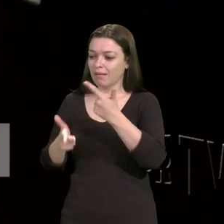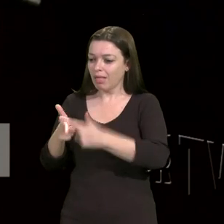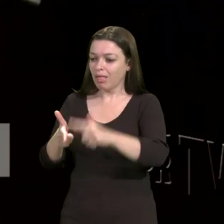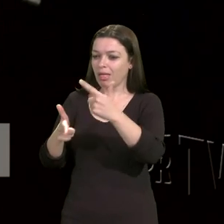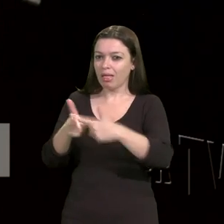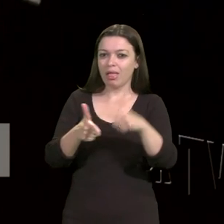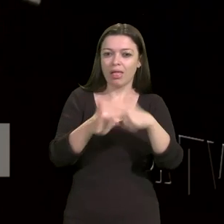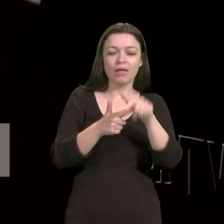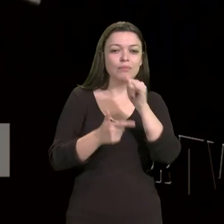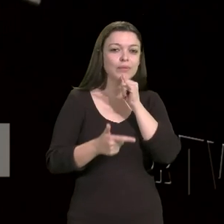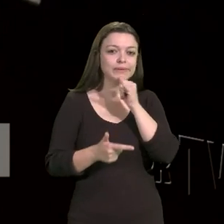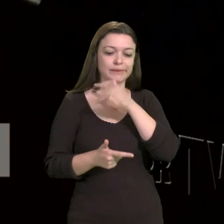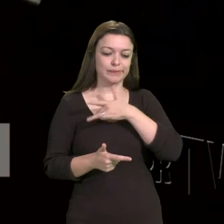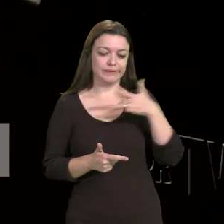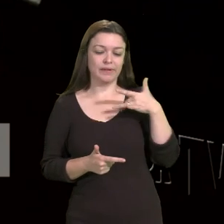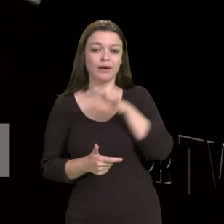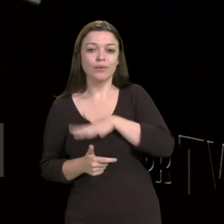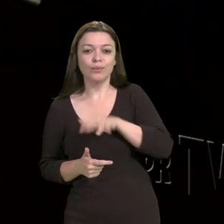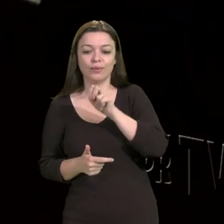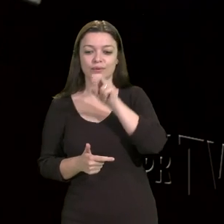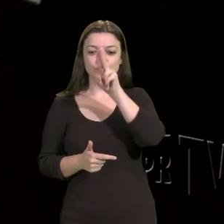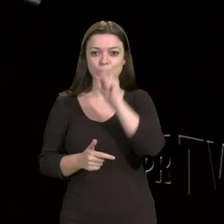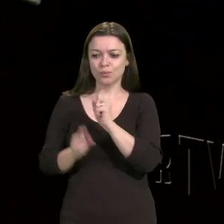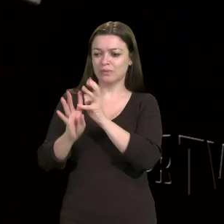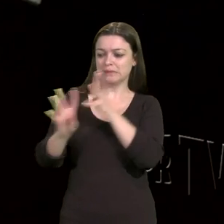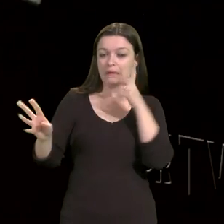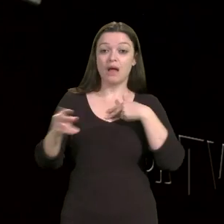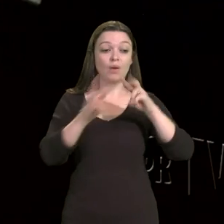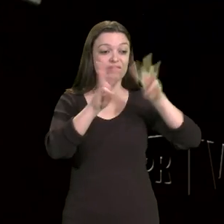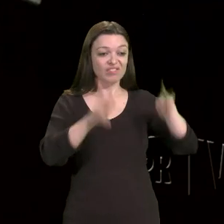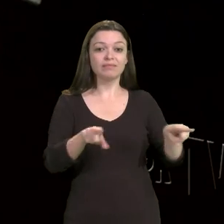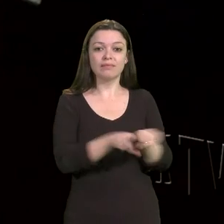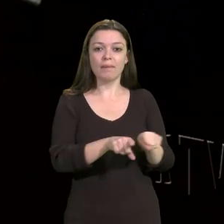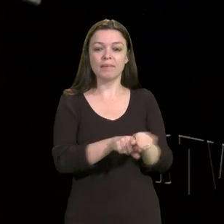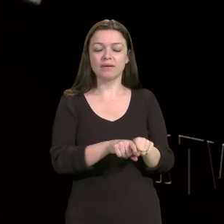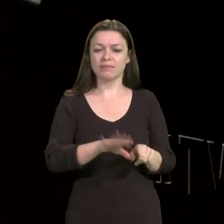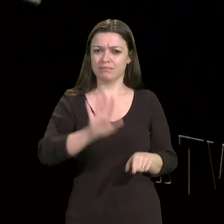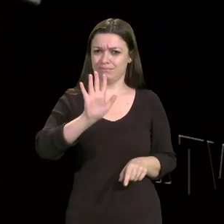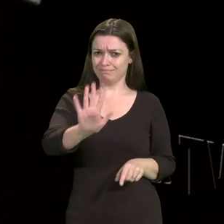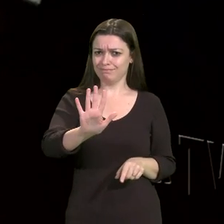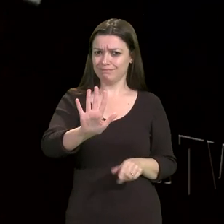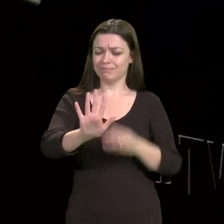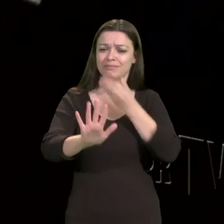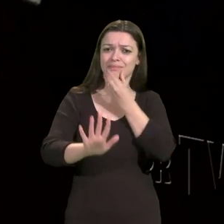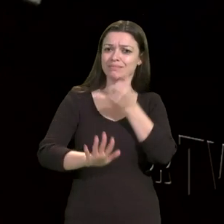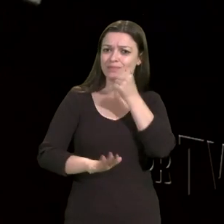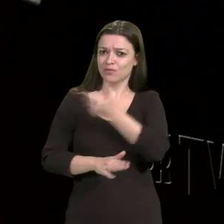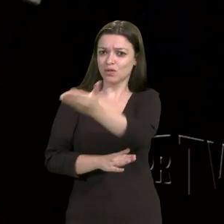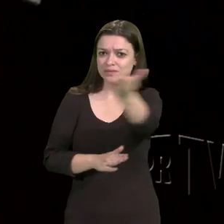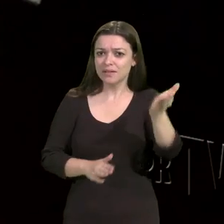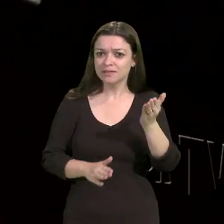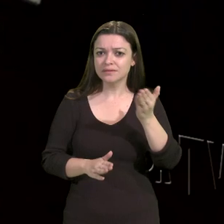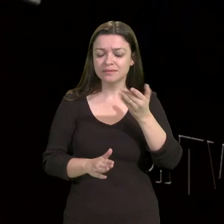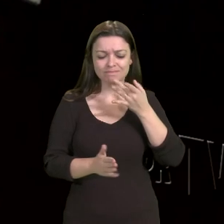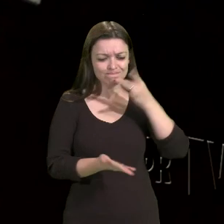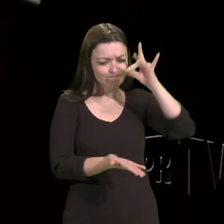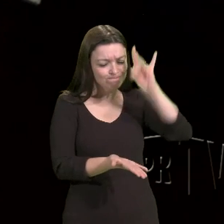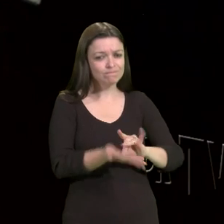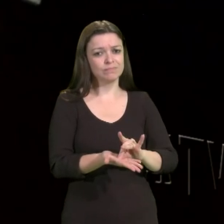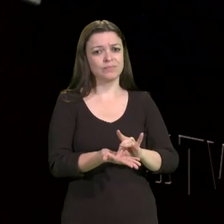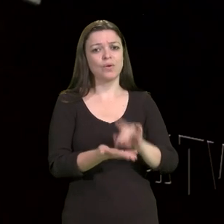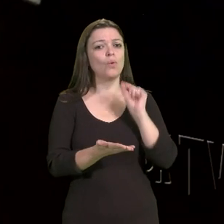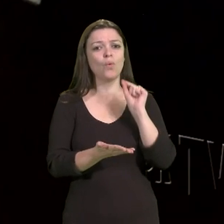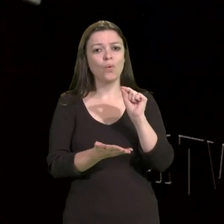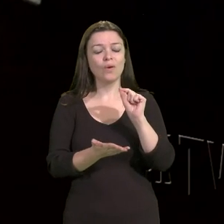um exemplo eloquente disso. Caros e caras, eu posso lhes dizer com toda convicção que se tem um exemplo emblemático